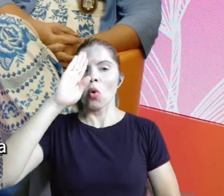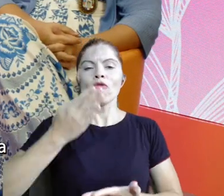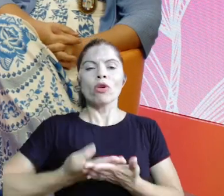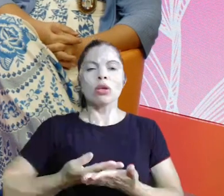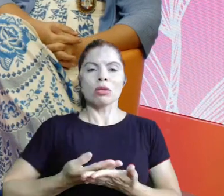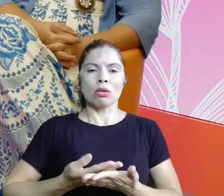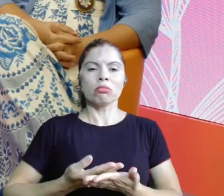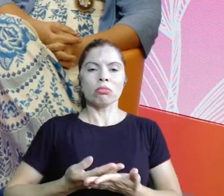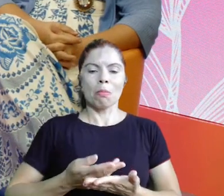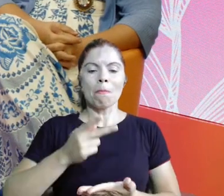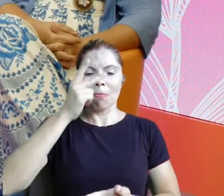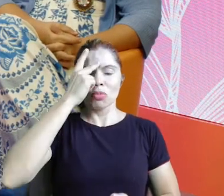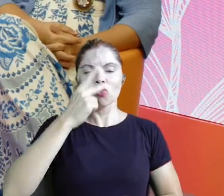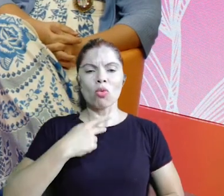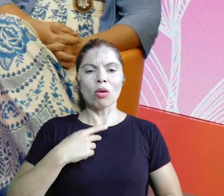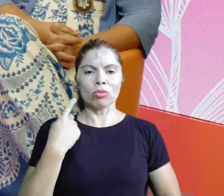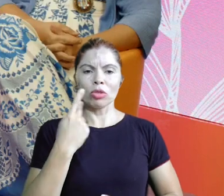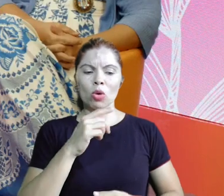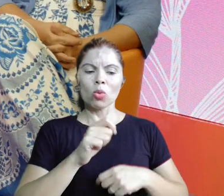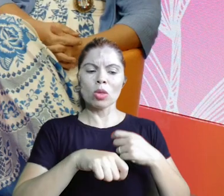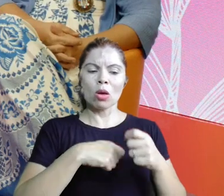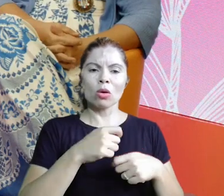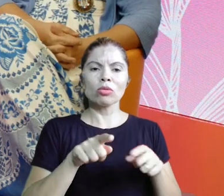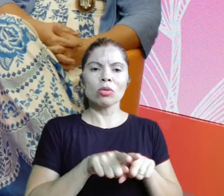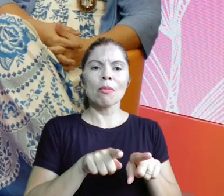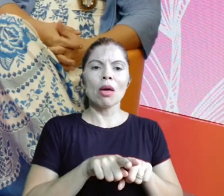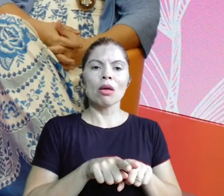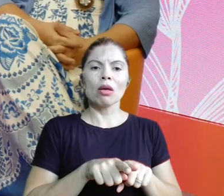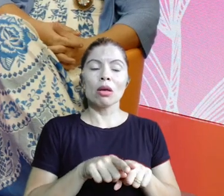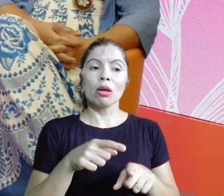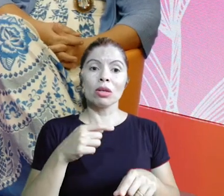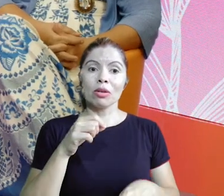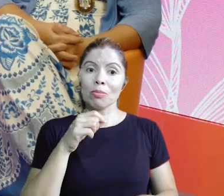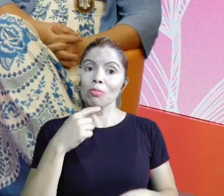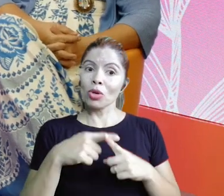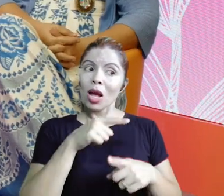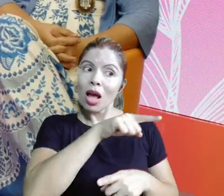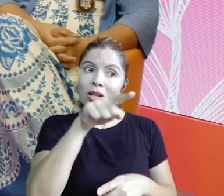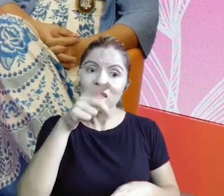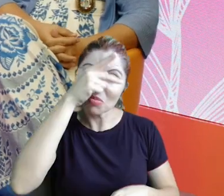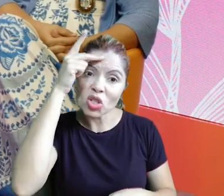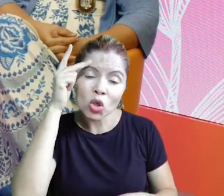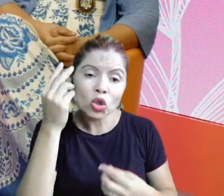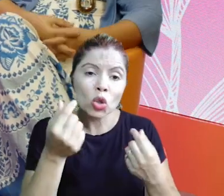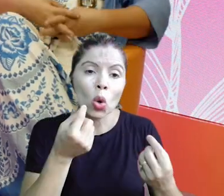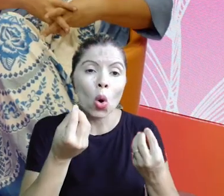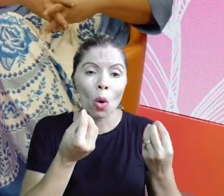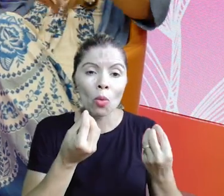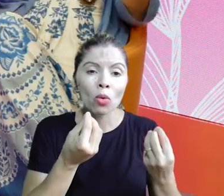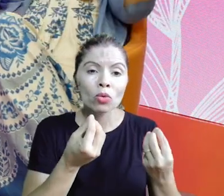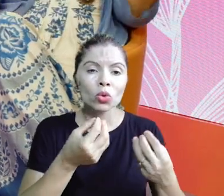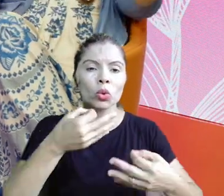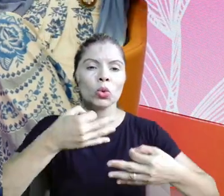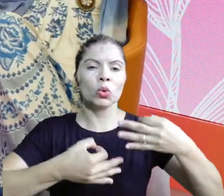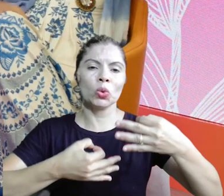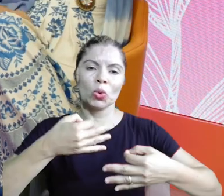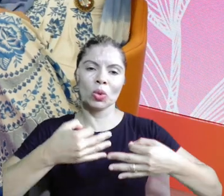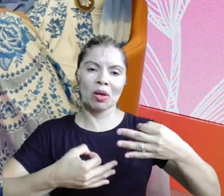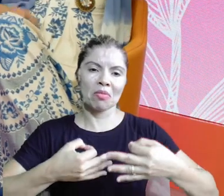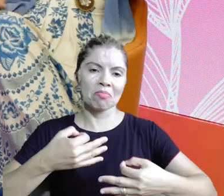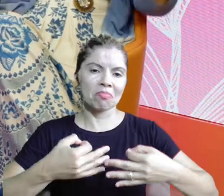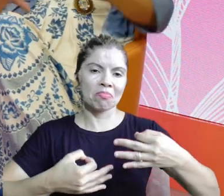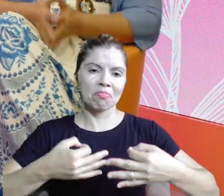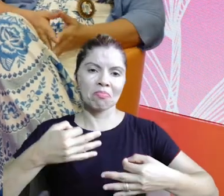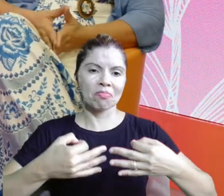autoconfiança suficiente no seu negócio. Perfeito. porque senão você não vai. Você vai ser julgada. Você é julgada pelo Brasil,